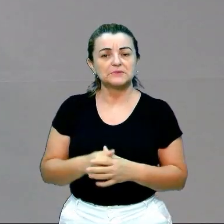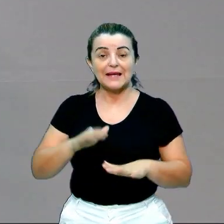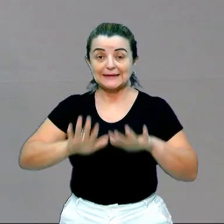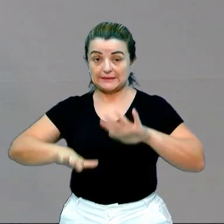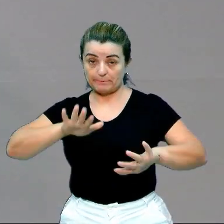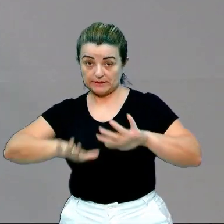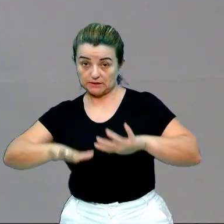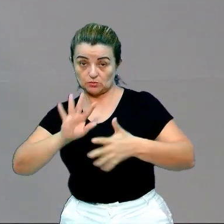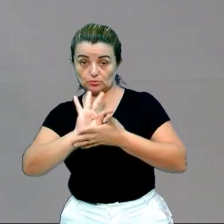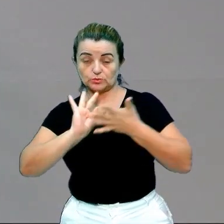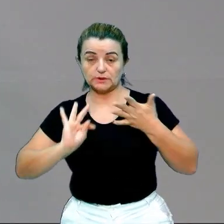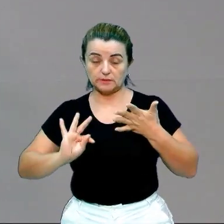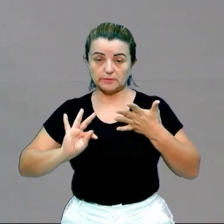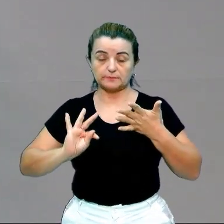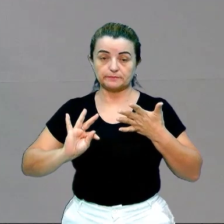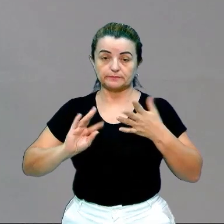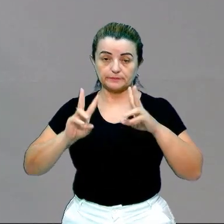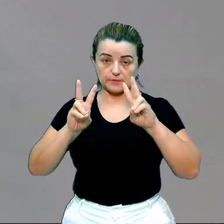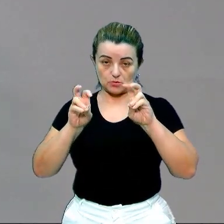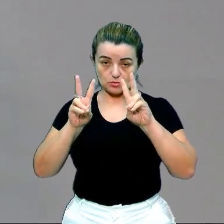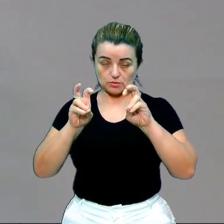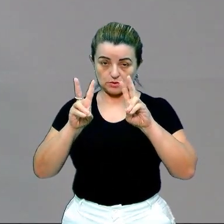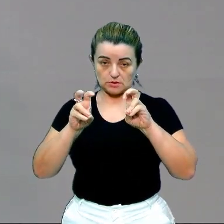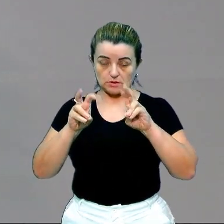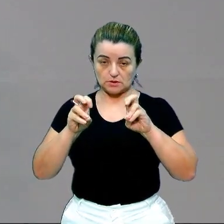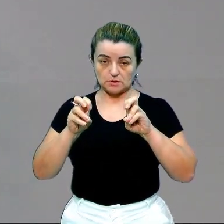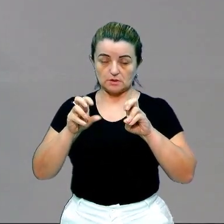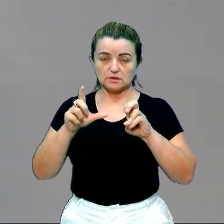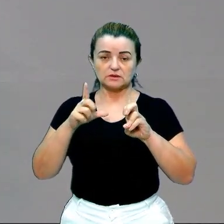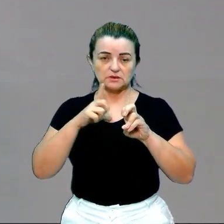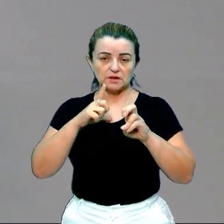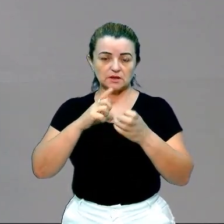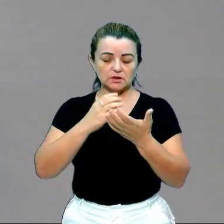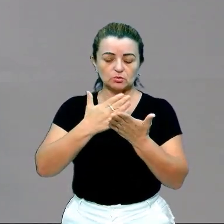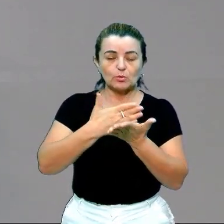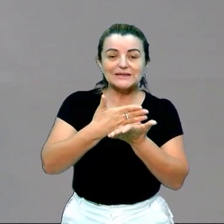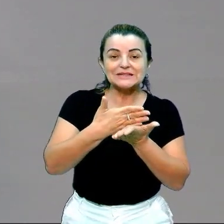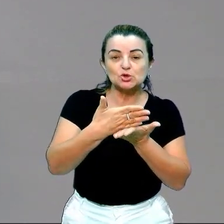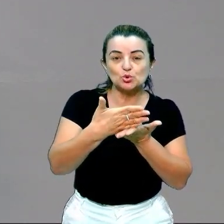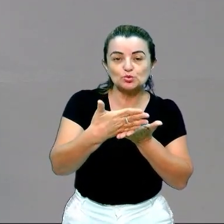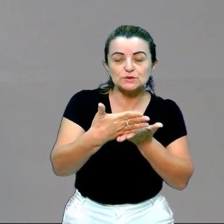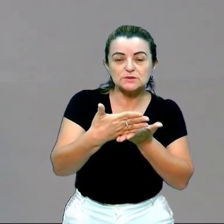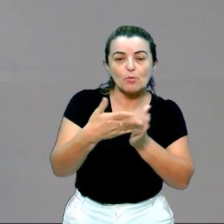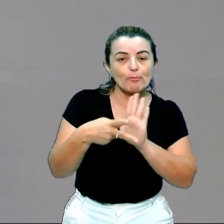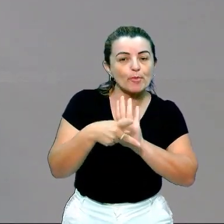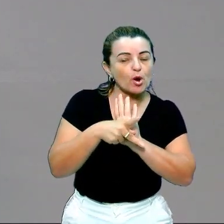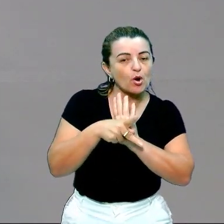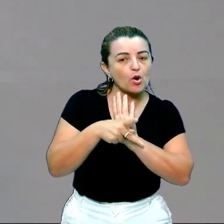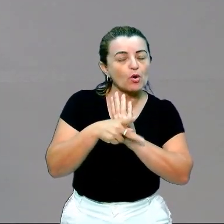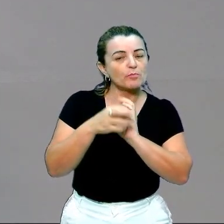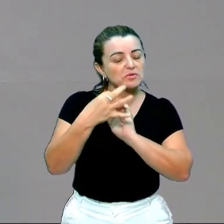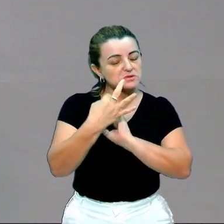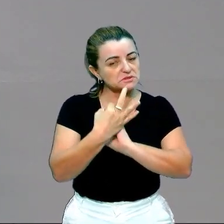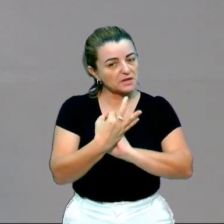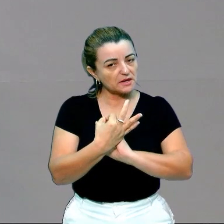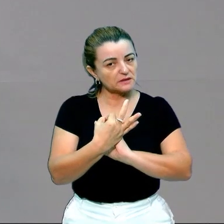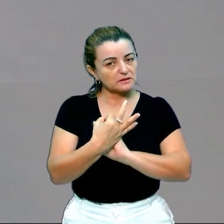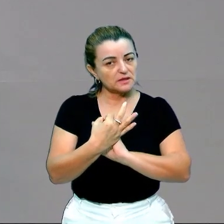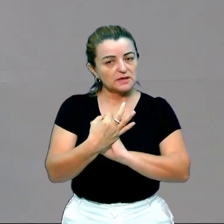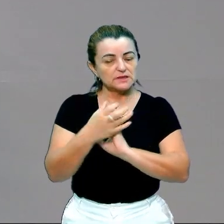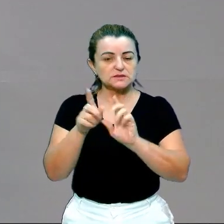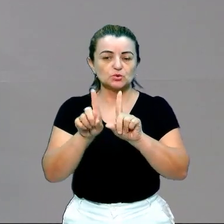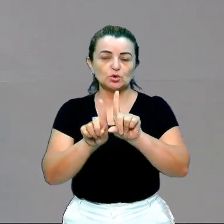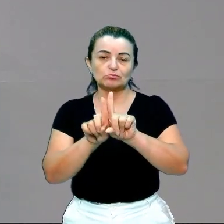Dependendo do tema, existe assim, uma espécie, por exemplo, de introdução mais apropriada. Por exemplo, quando eu tenho muitos dados estatísticos,